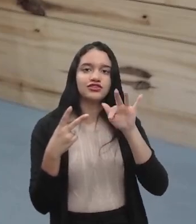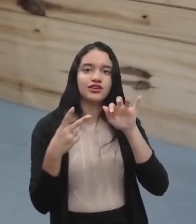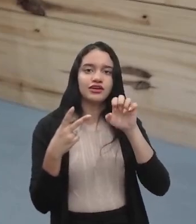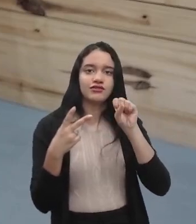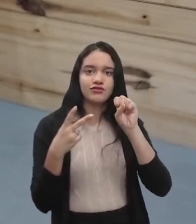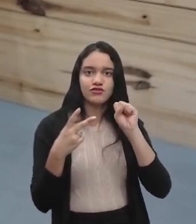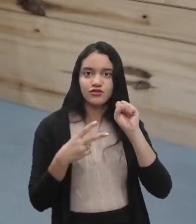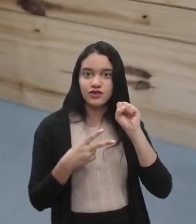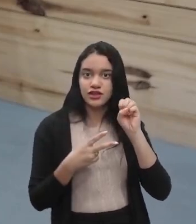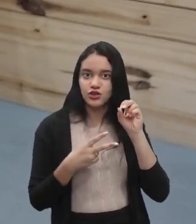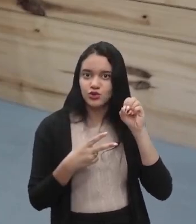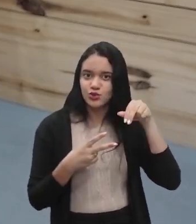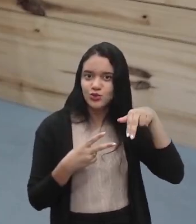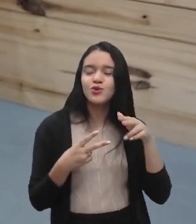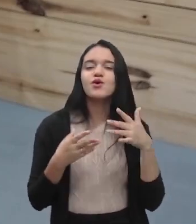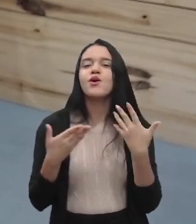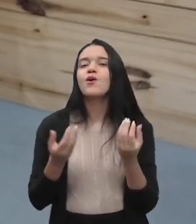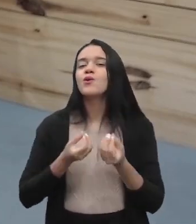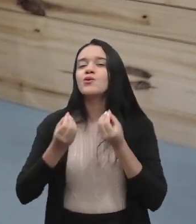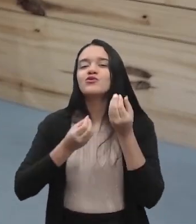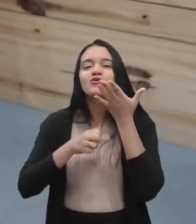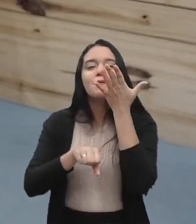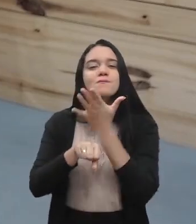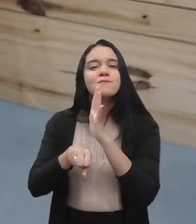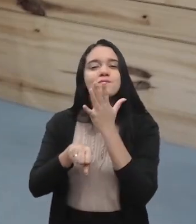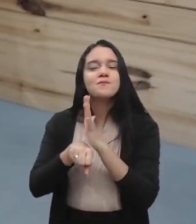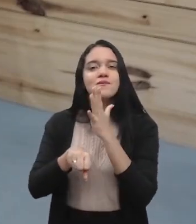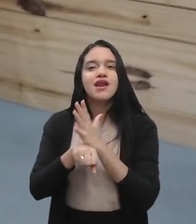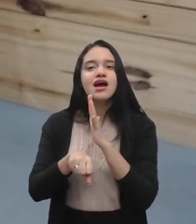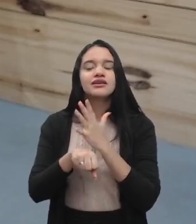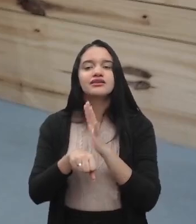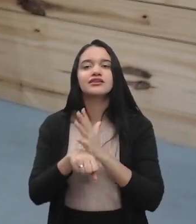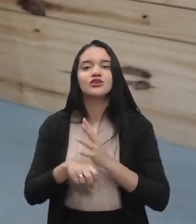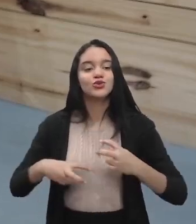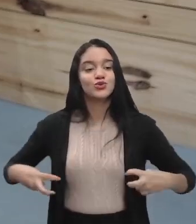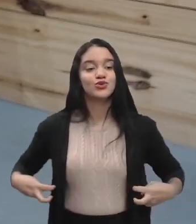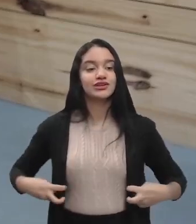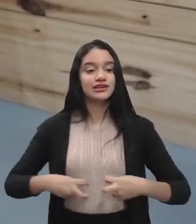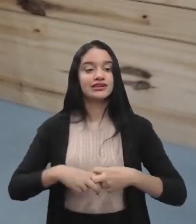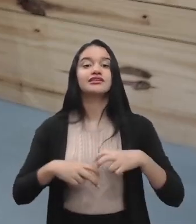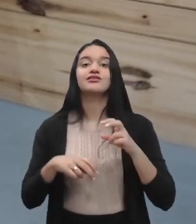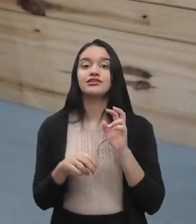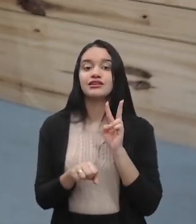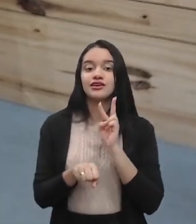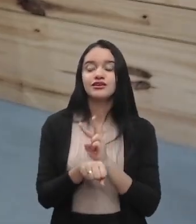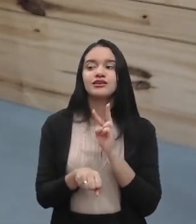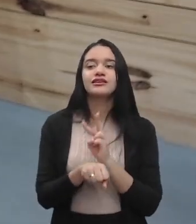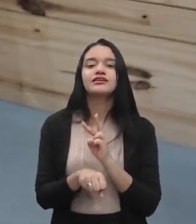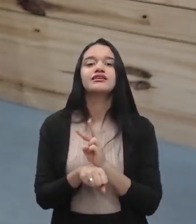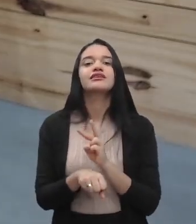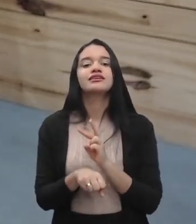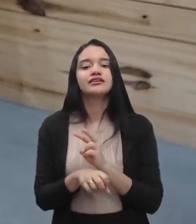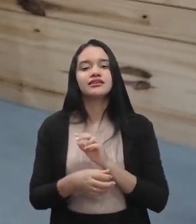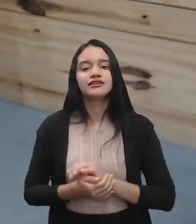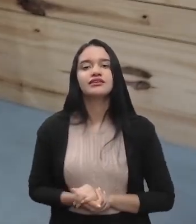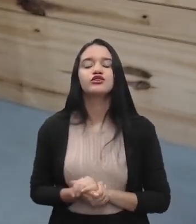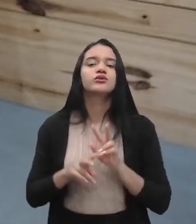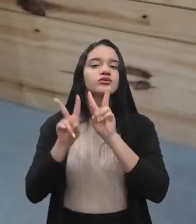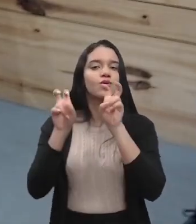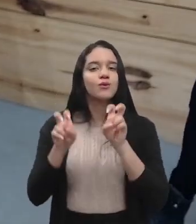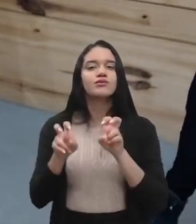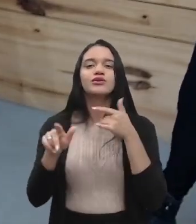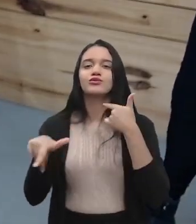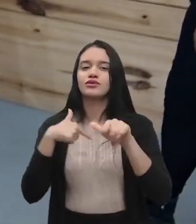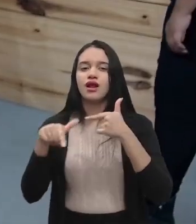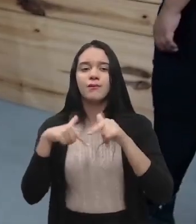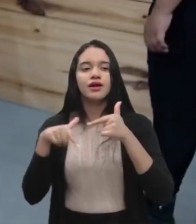vocês a forma prática da colocação do cinto de segurança, né, onde a gente está aqui abordando sobre trabalho em